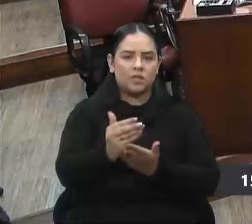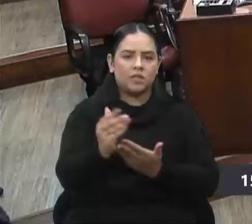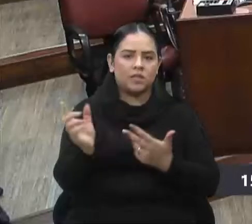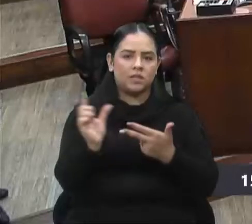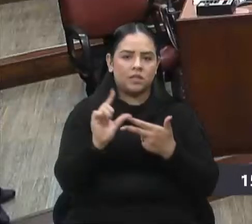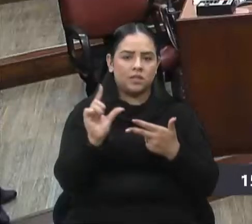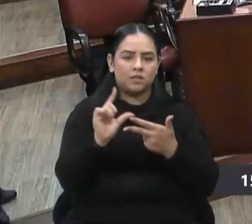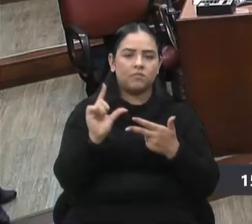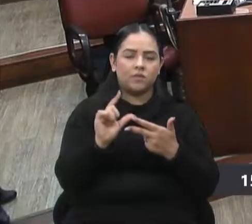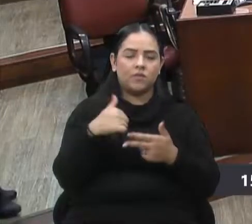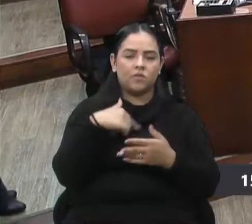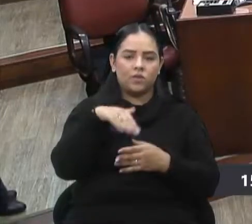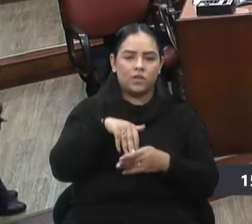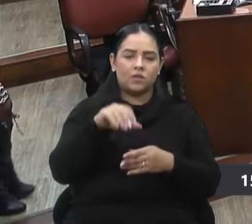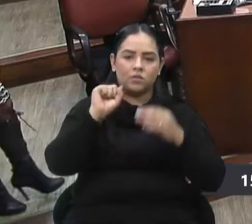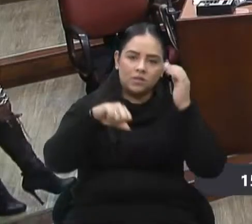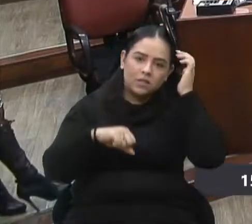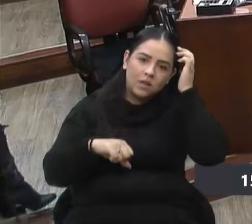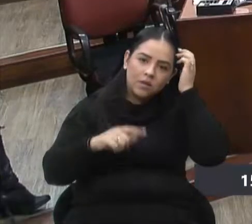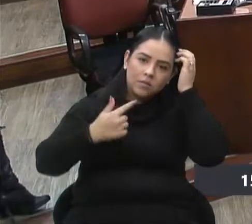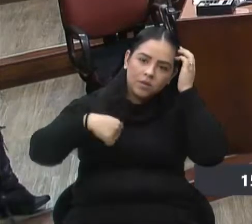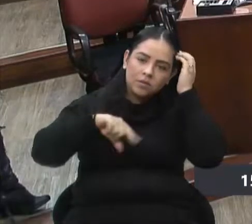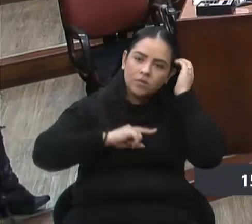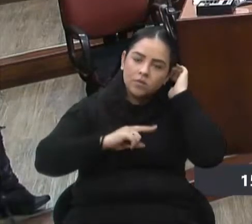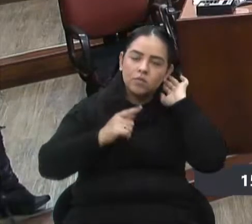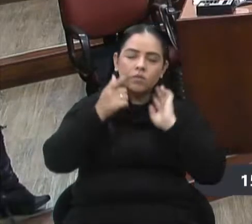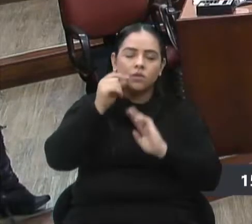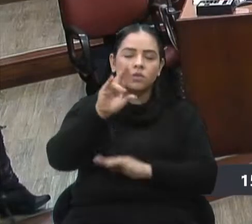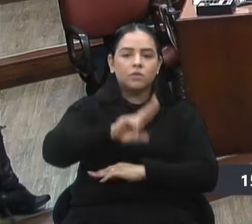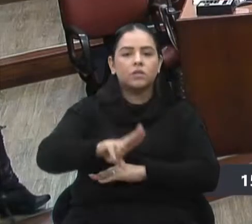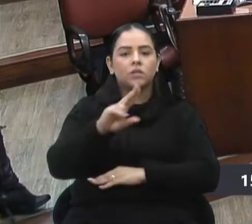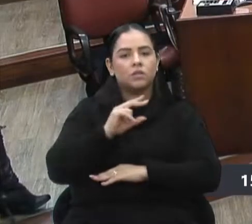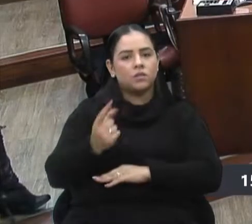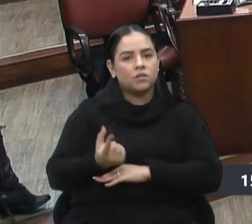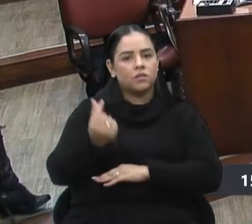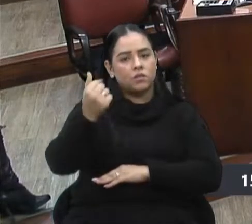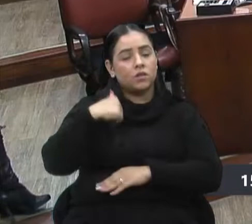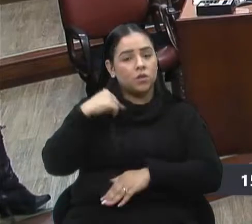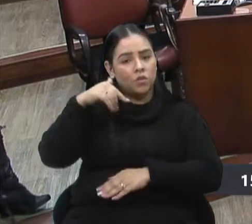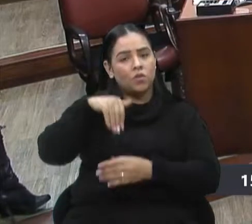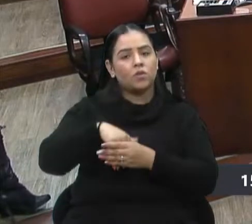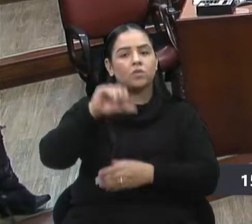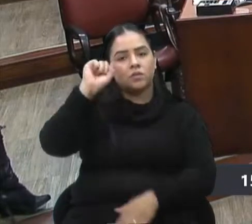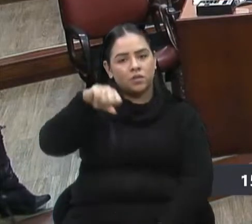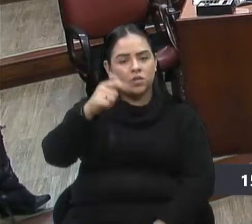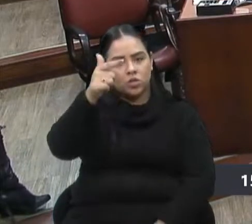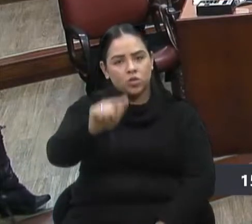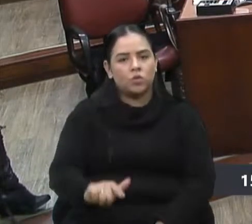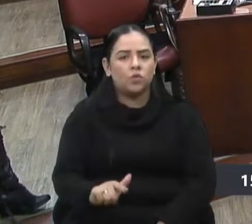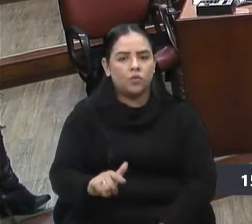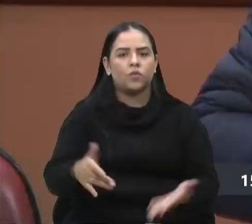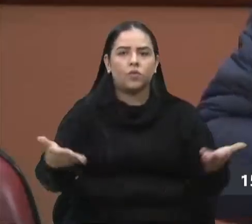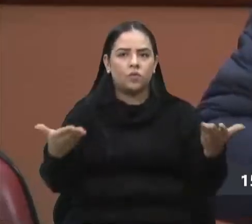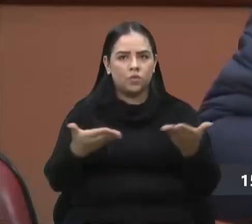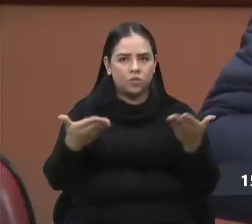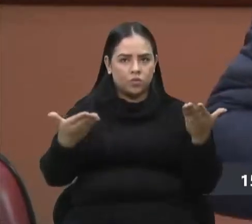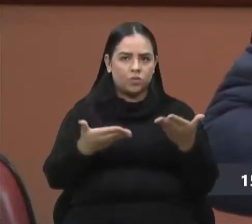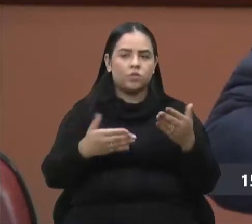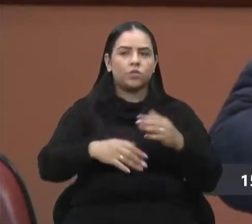...no sim, para que a gente pudesse usar aquele recurso e voto sim novamente hoje, né, neste